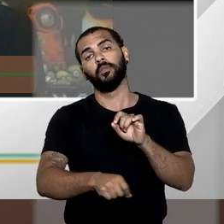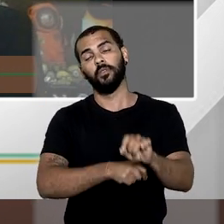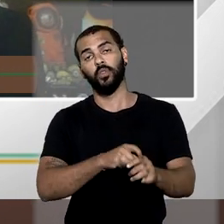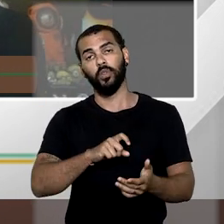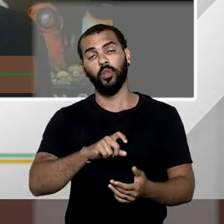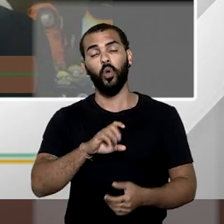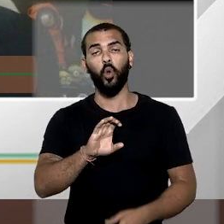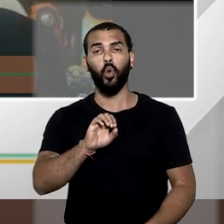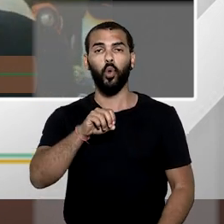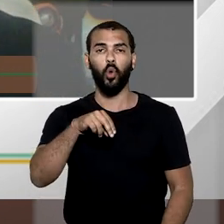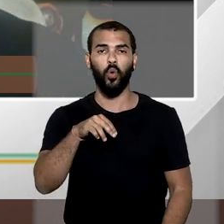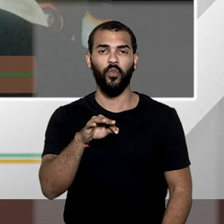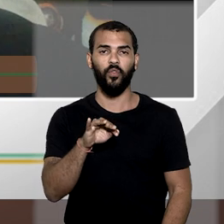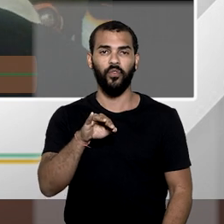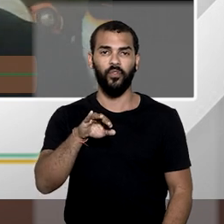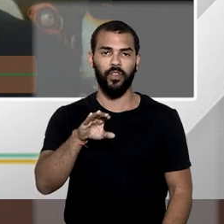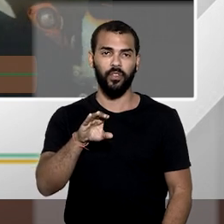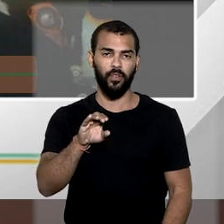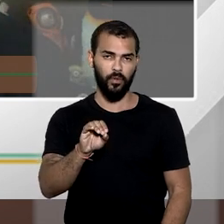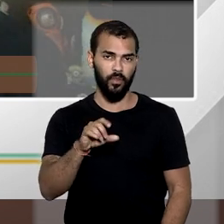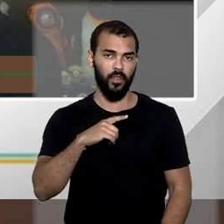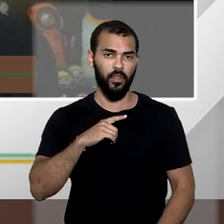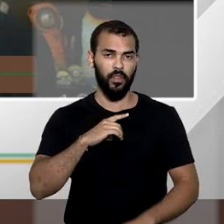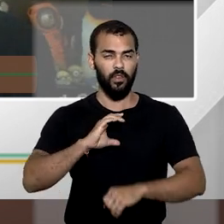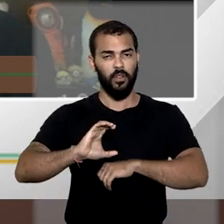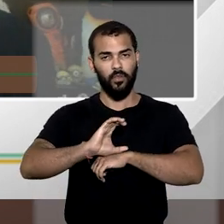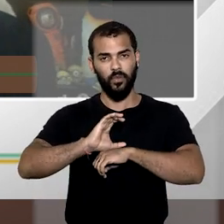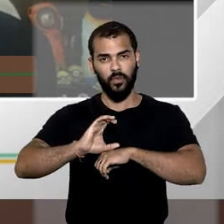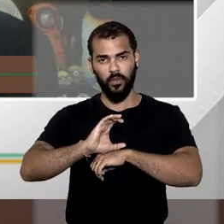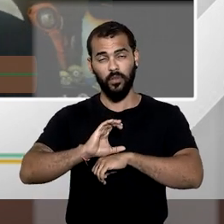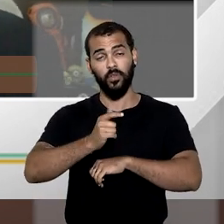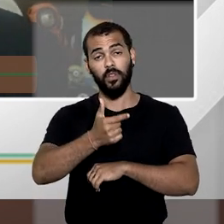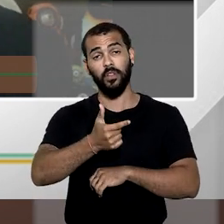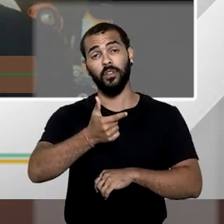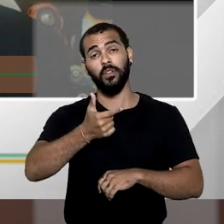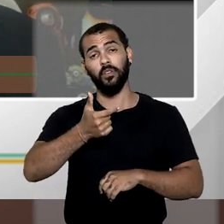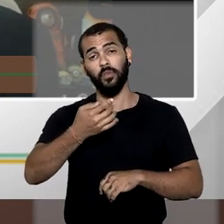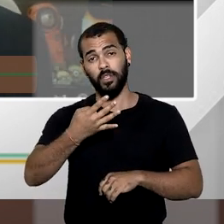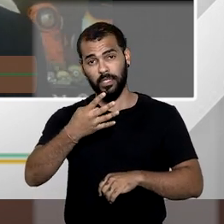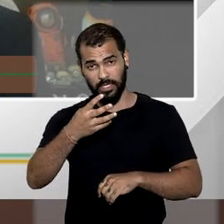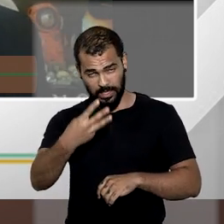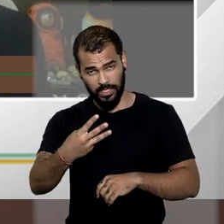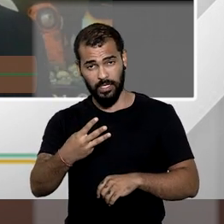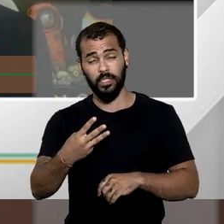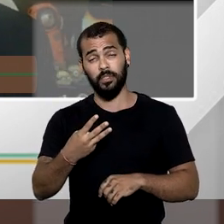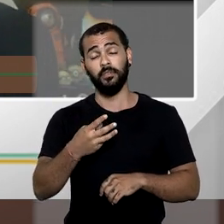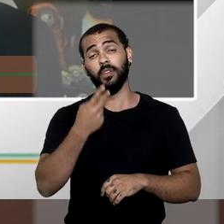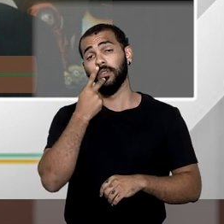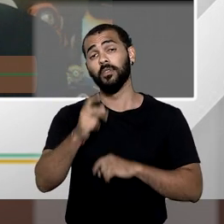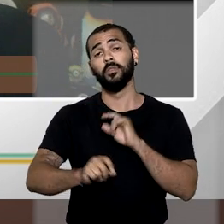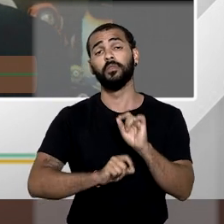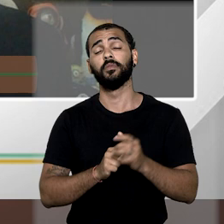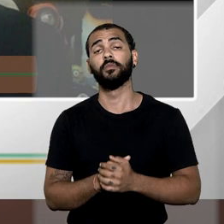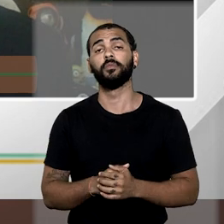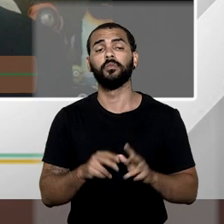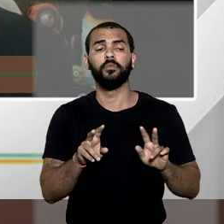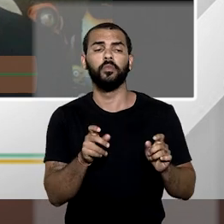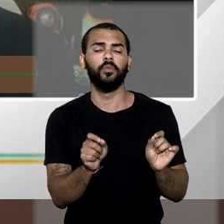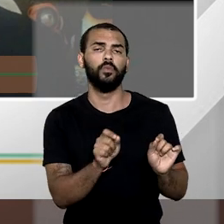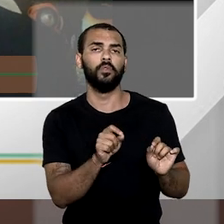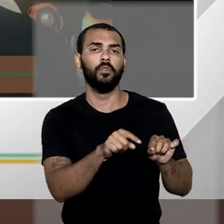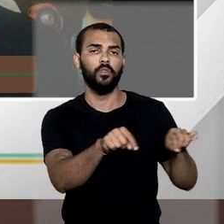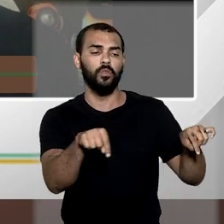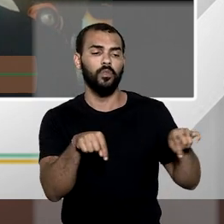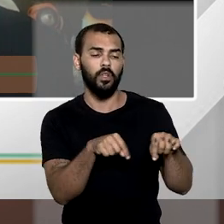confiscatória, que é aquela prevista no artigo 243 da Constituição e que incide sobre terrenos